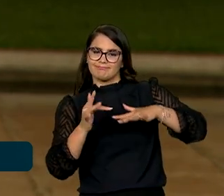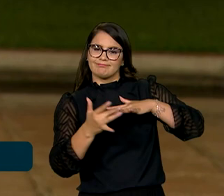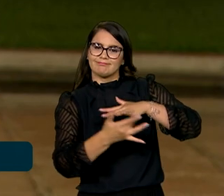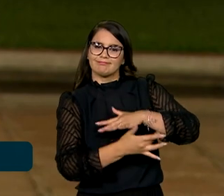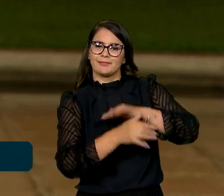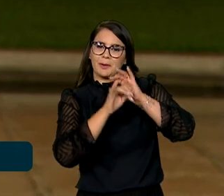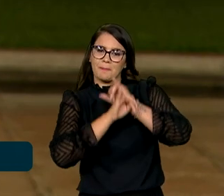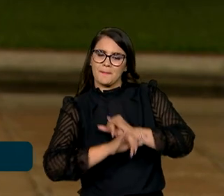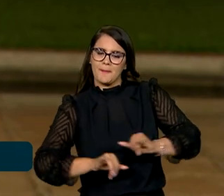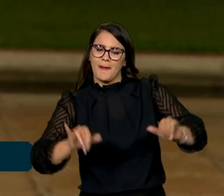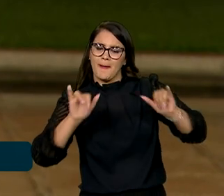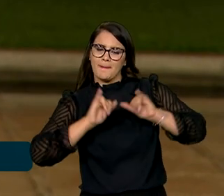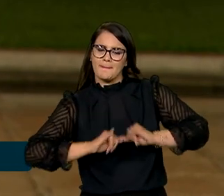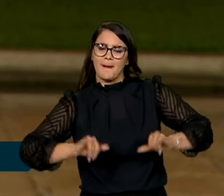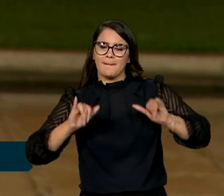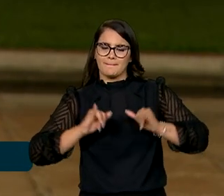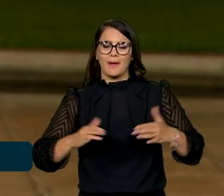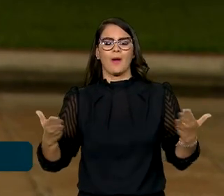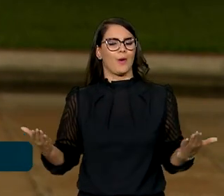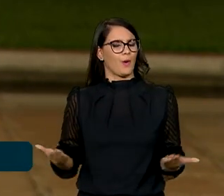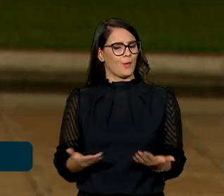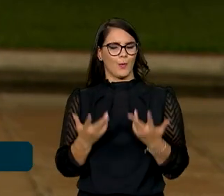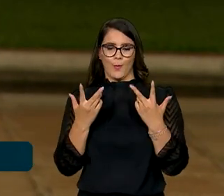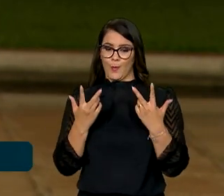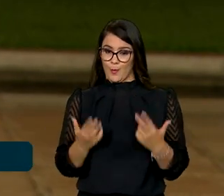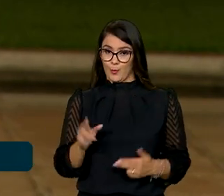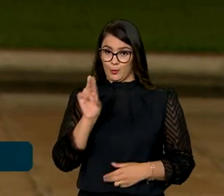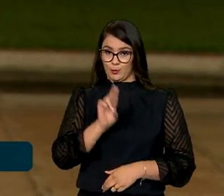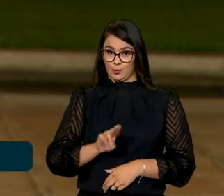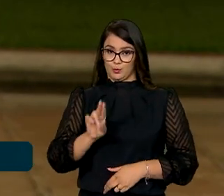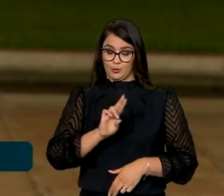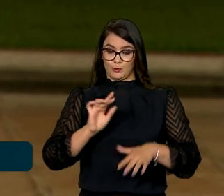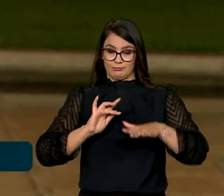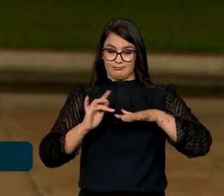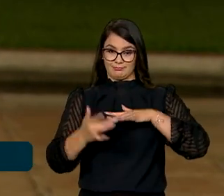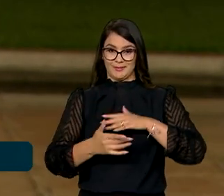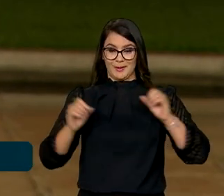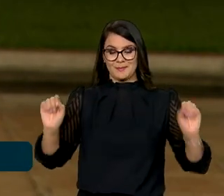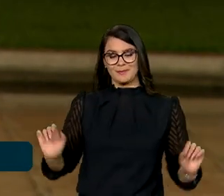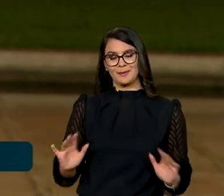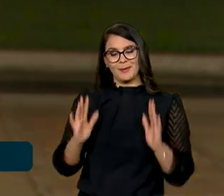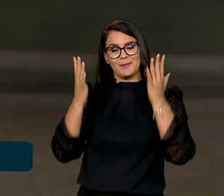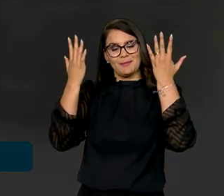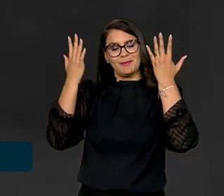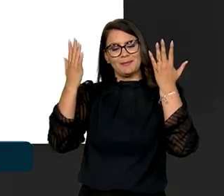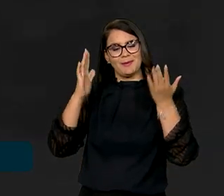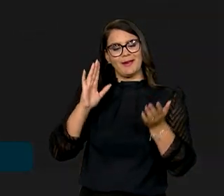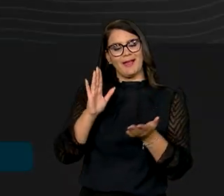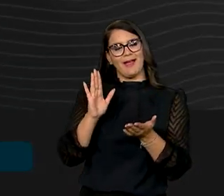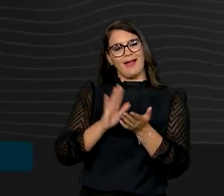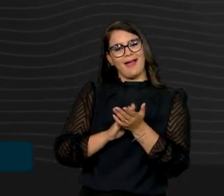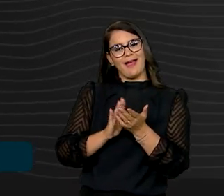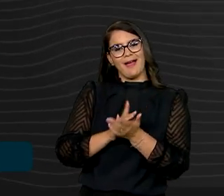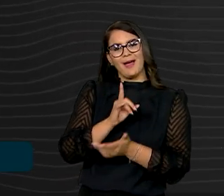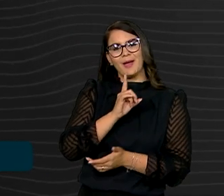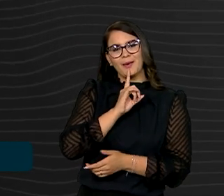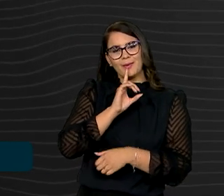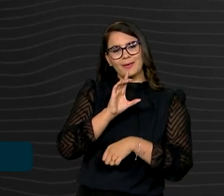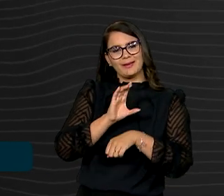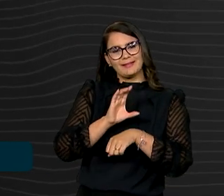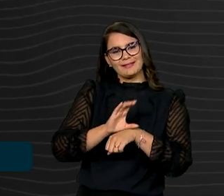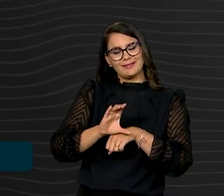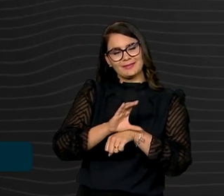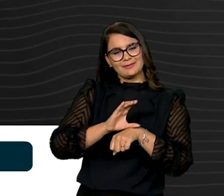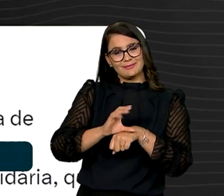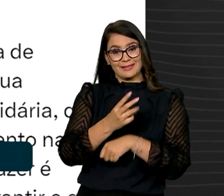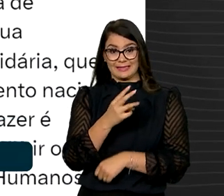poder se manifestar. E hoje não foi diferente. Ele usou as redes sociais pra comemorar o aniversário de 35 anos da